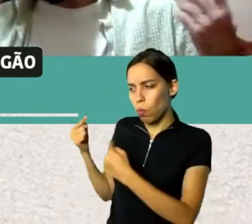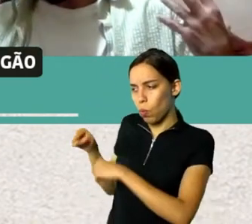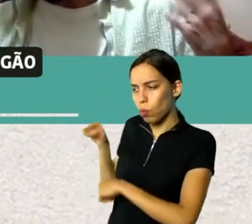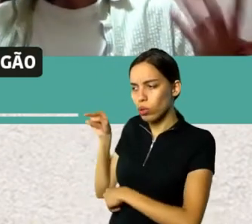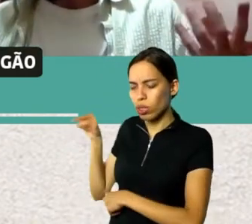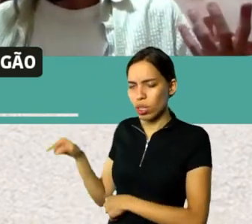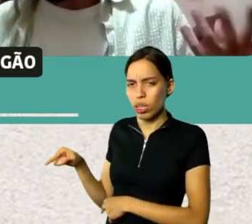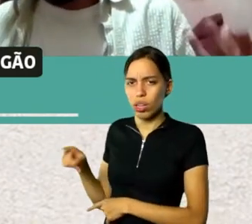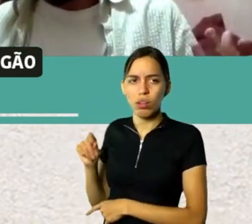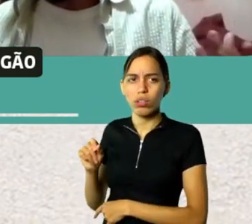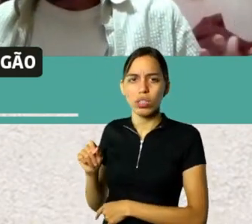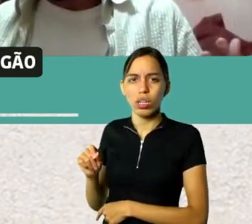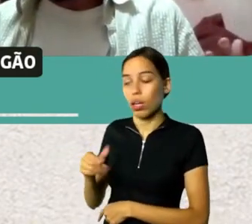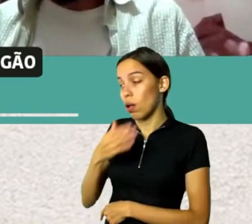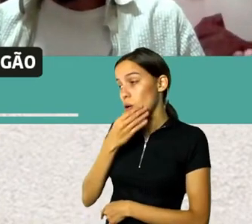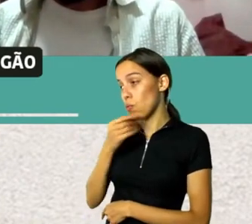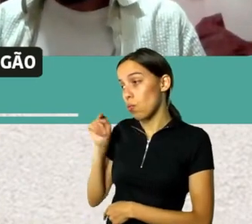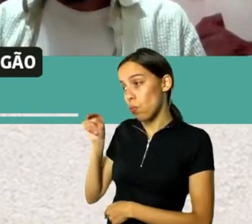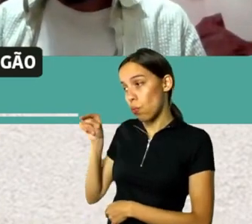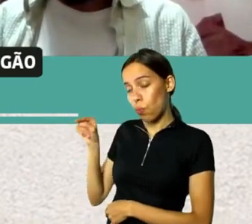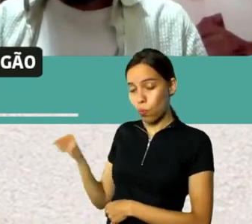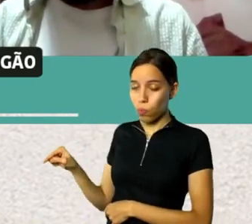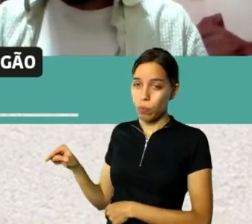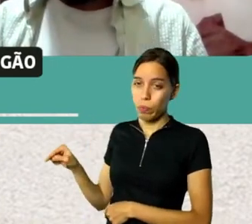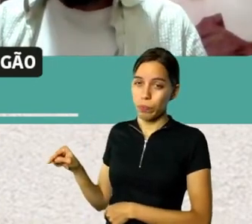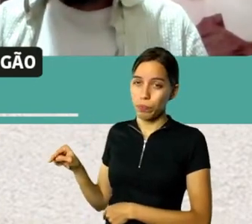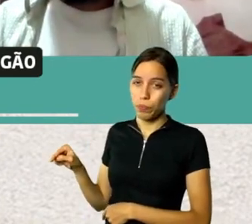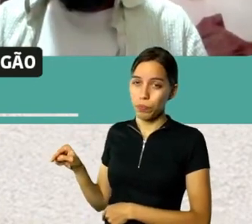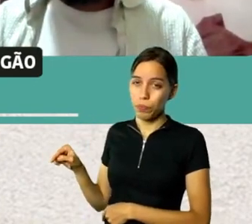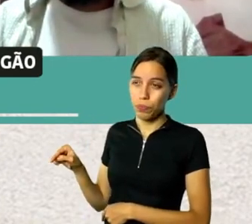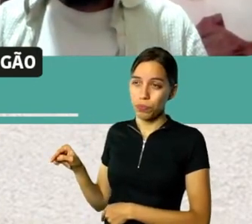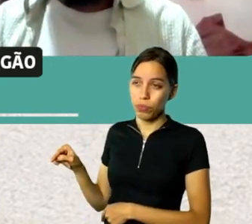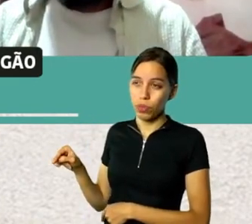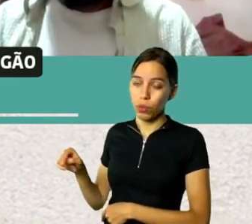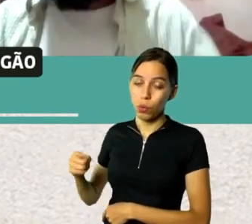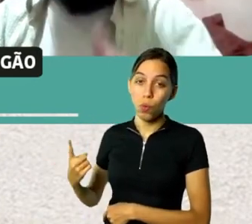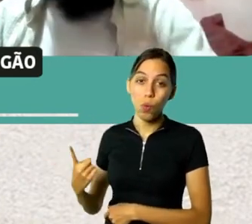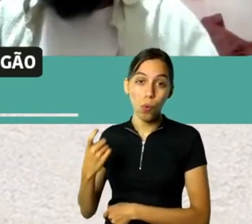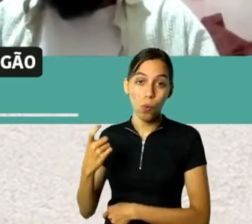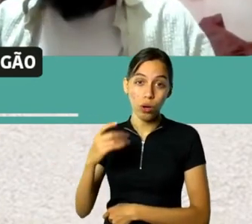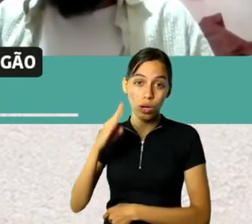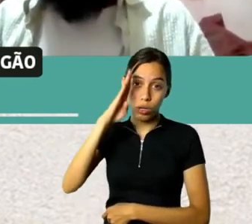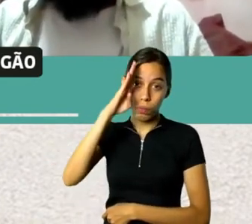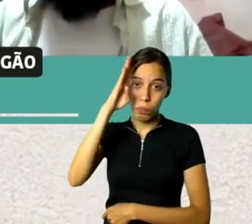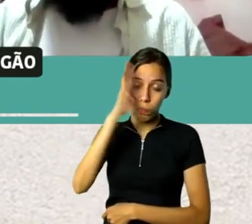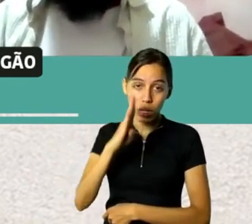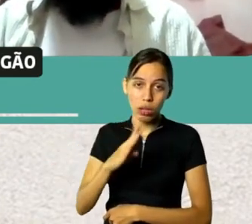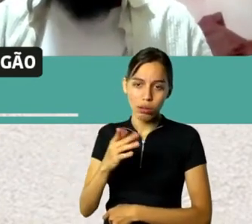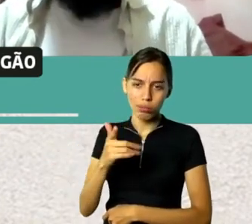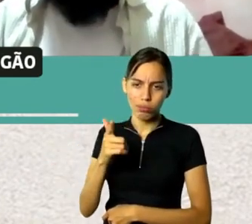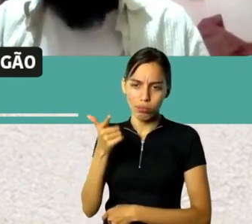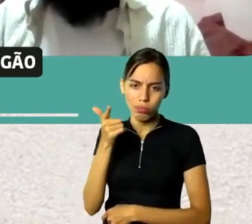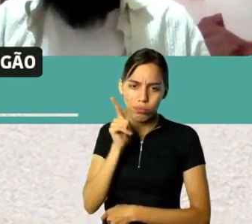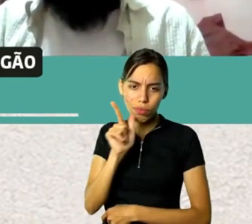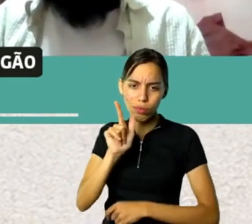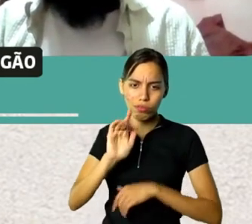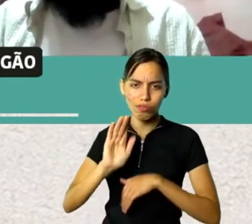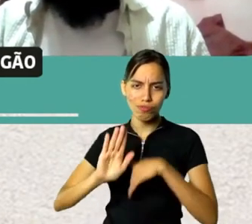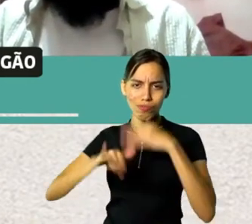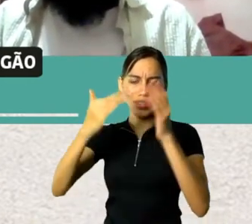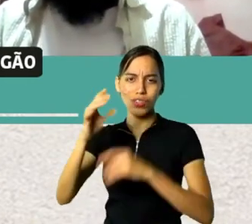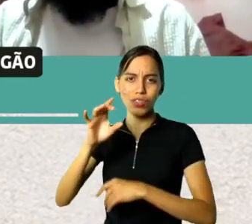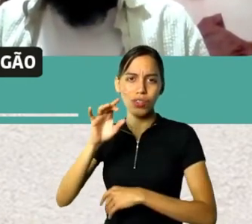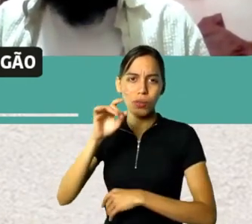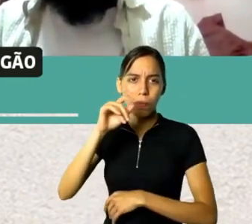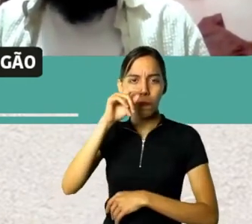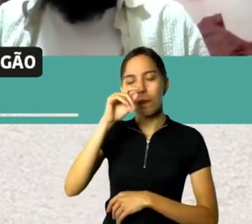Ele foi o único modernista brasileiro que foi valorizado nos anos 30. Ninguém era valorizado ainda, era só o Portinari.